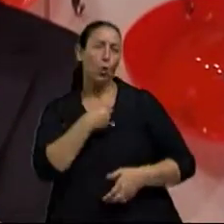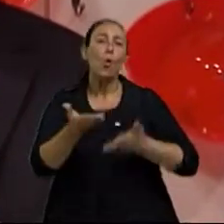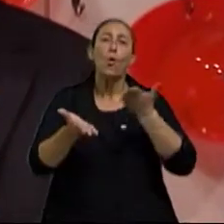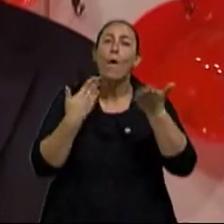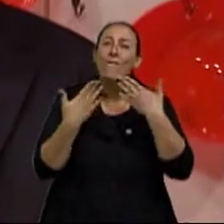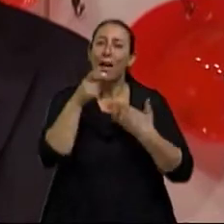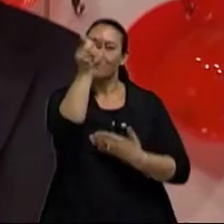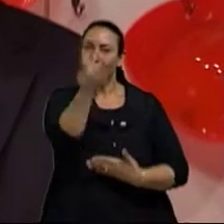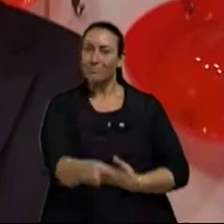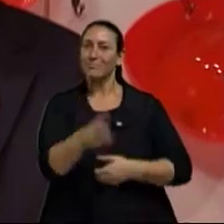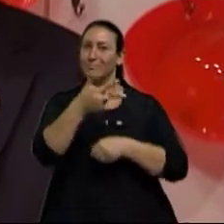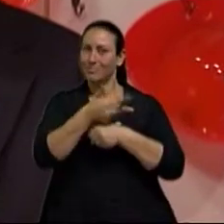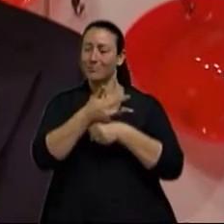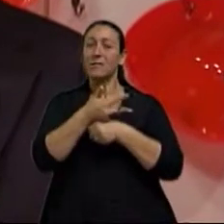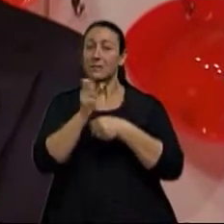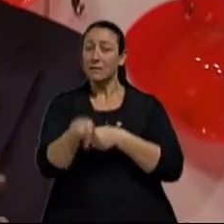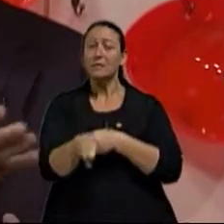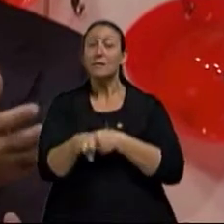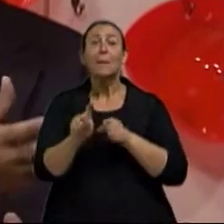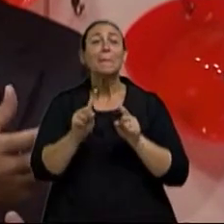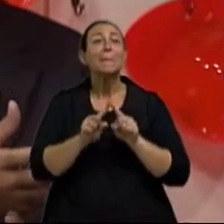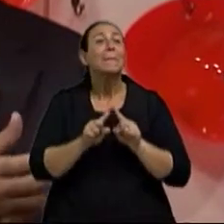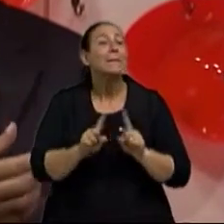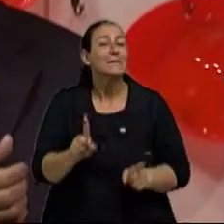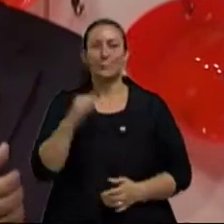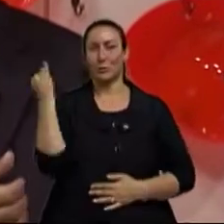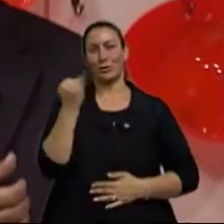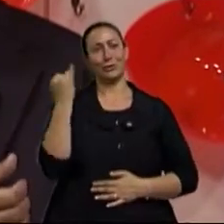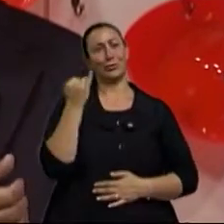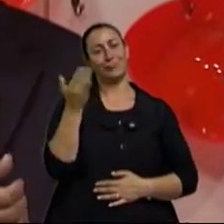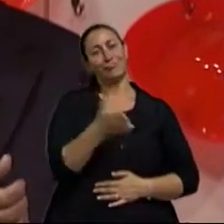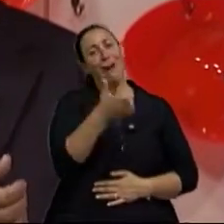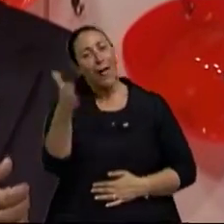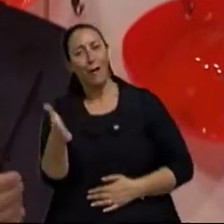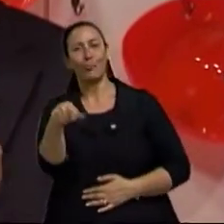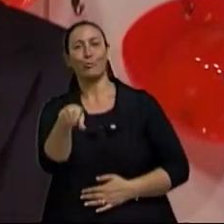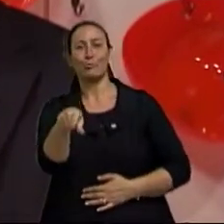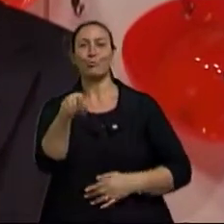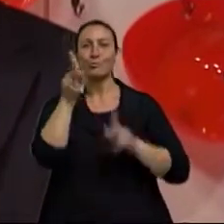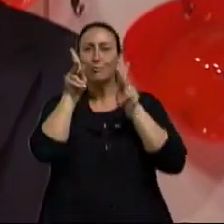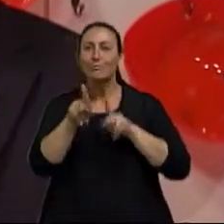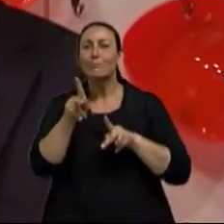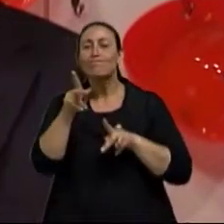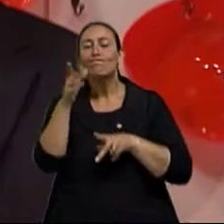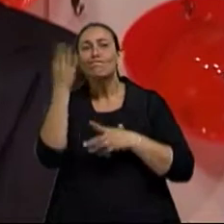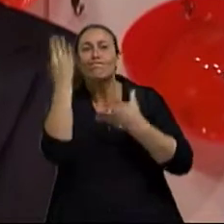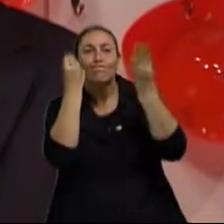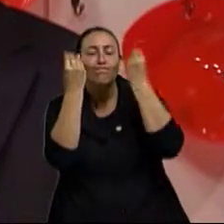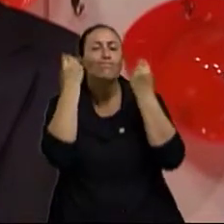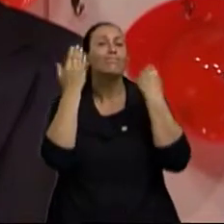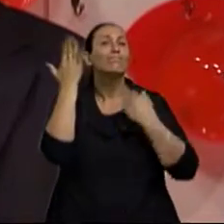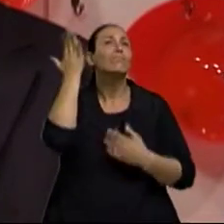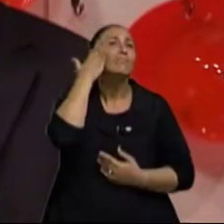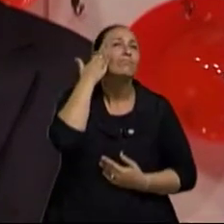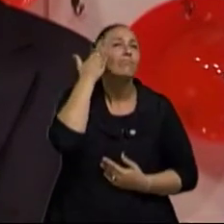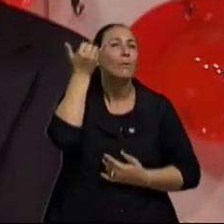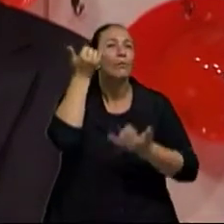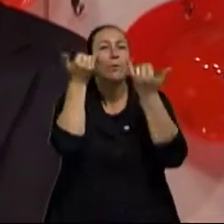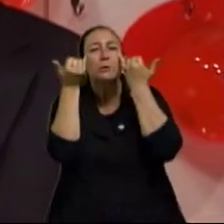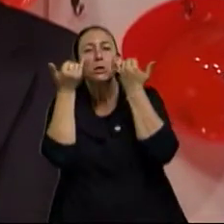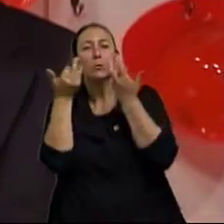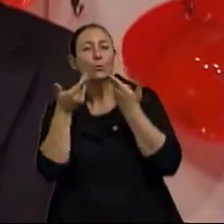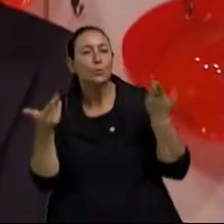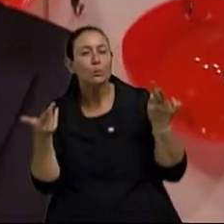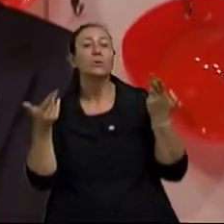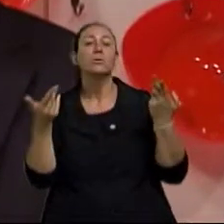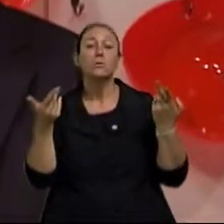sempre com o paciente, né? Entretanto, muitas vezes o paciente, ele não vai ser capaz, né? Especialmente se ele tiver uma demência, por exemplo,